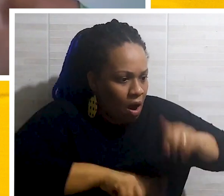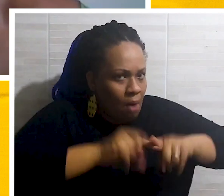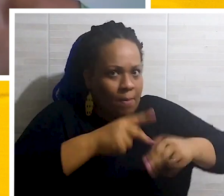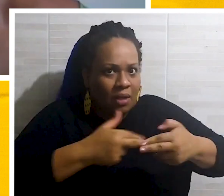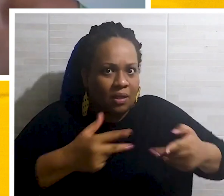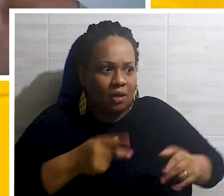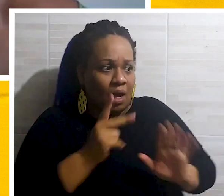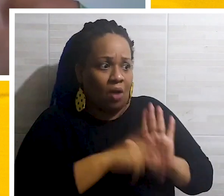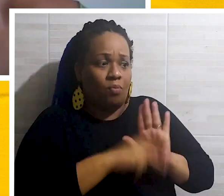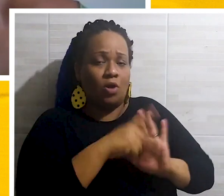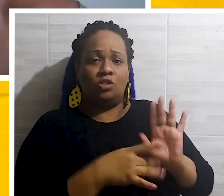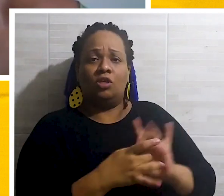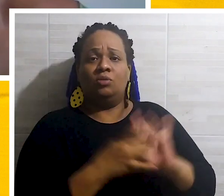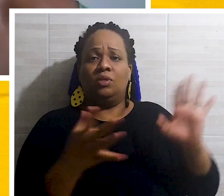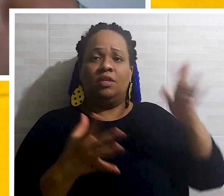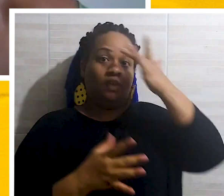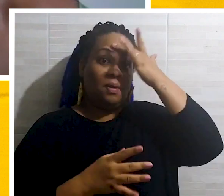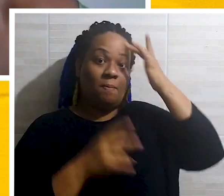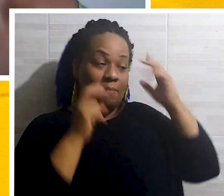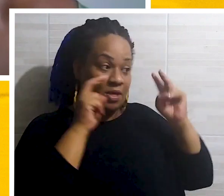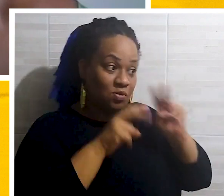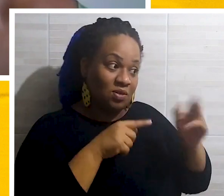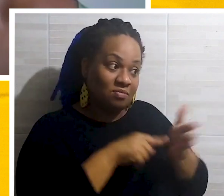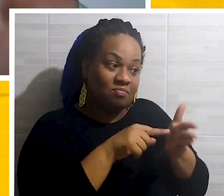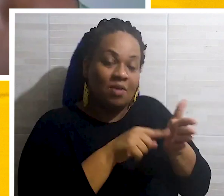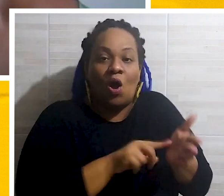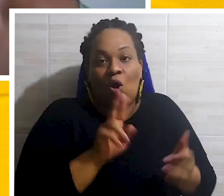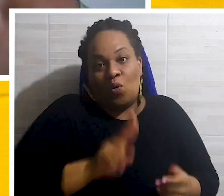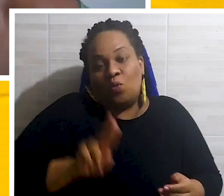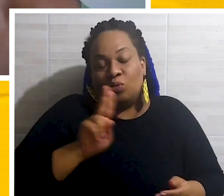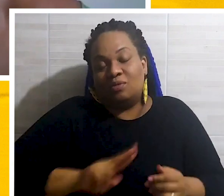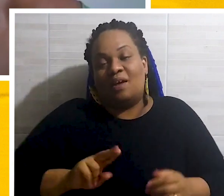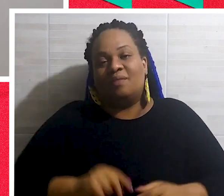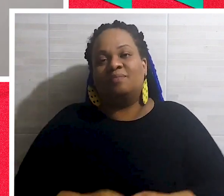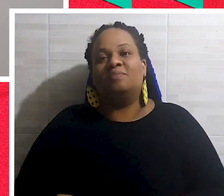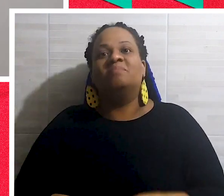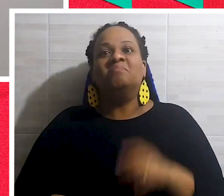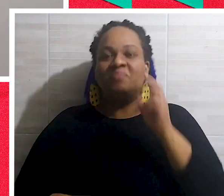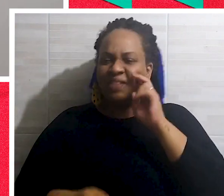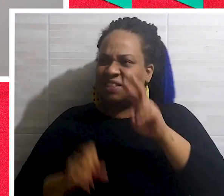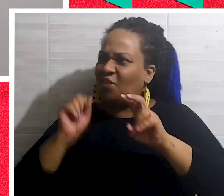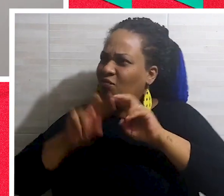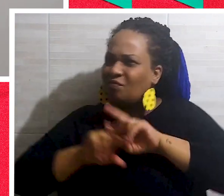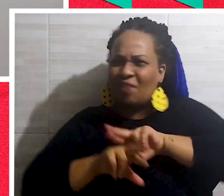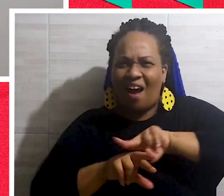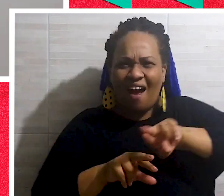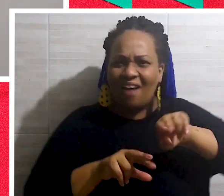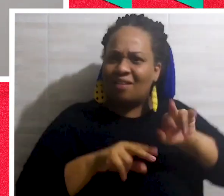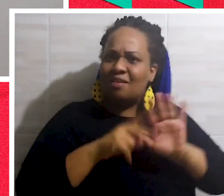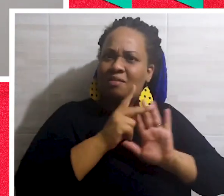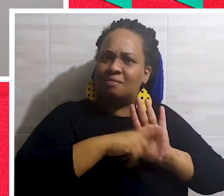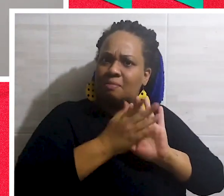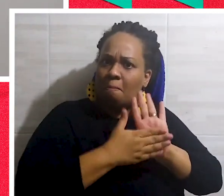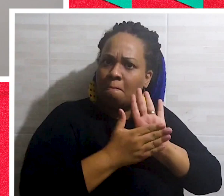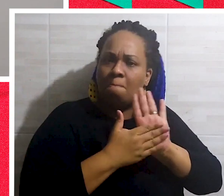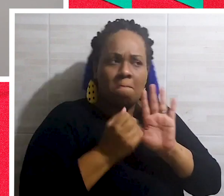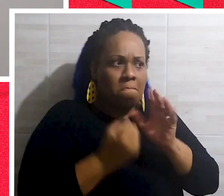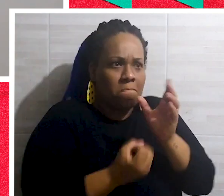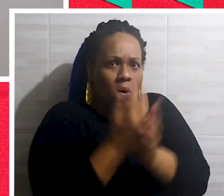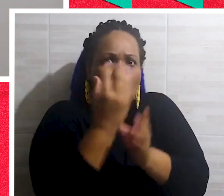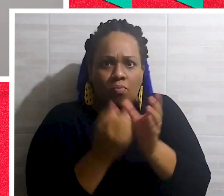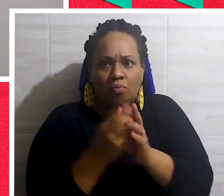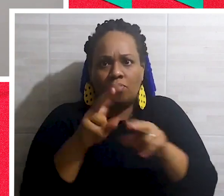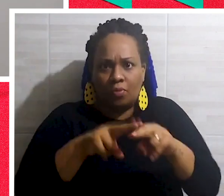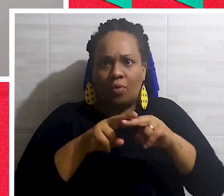projetos e coloca todo o projeto de forma livre para as pessoas poderem replicar. A gente está vendo várias propostas, assim, muito interessantes que